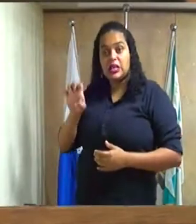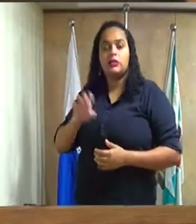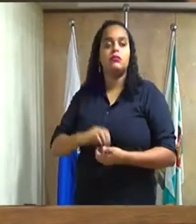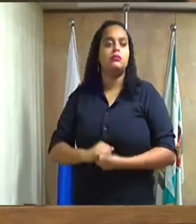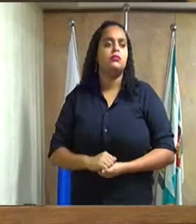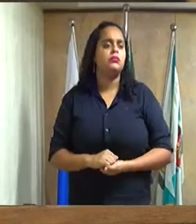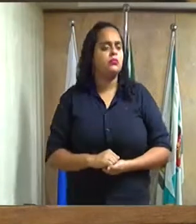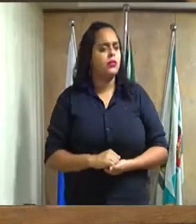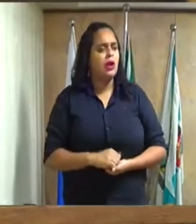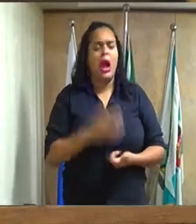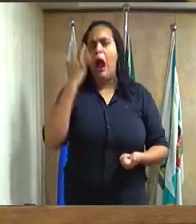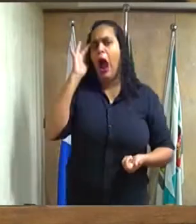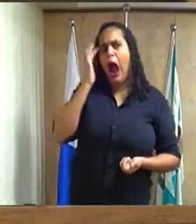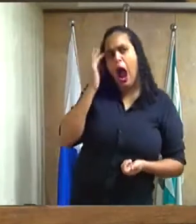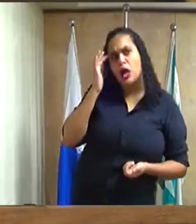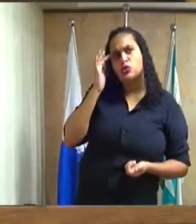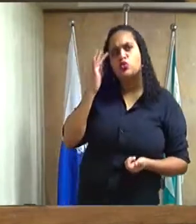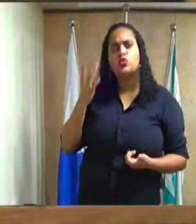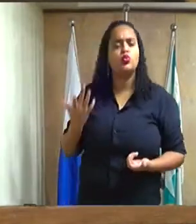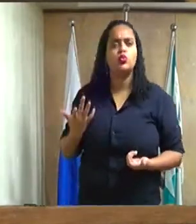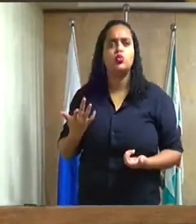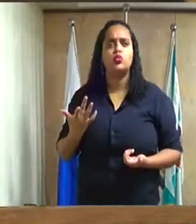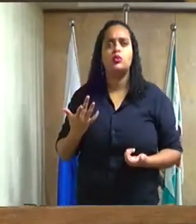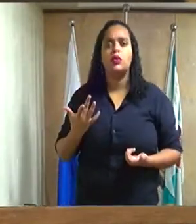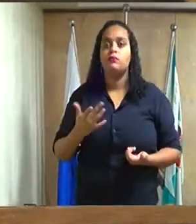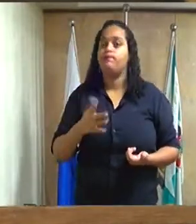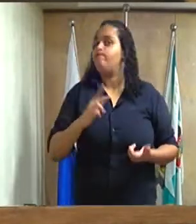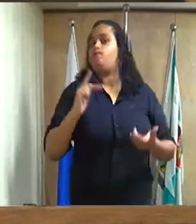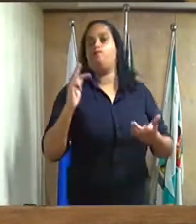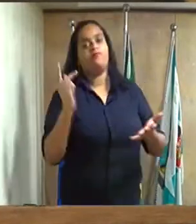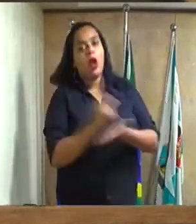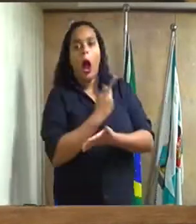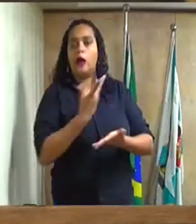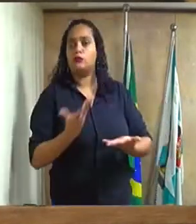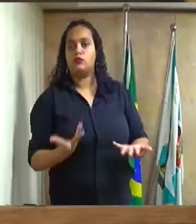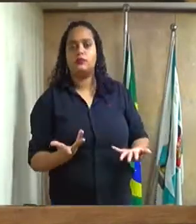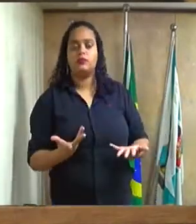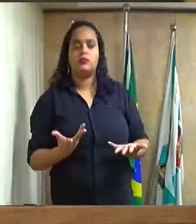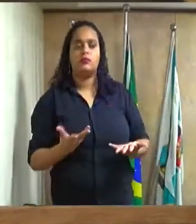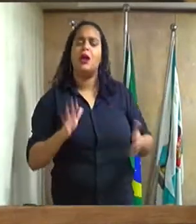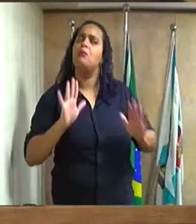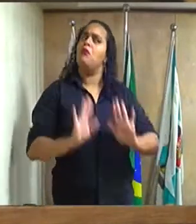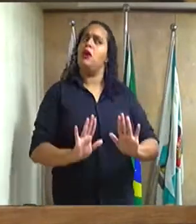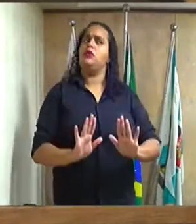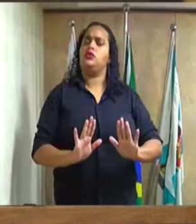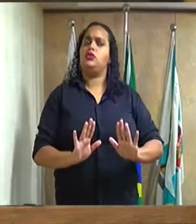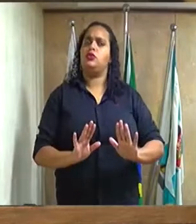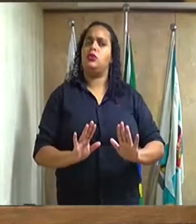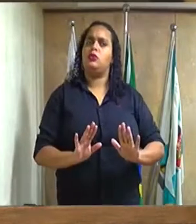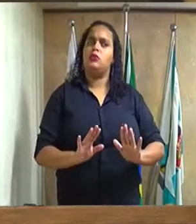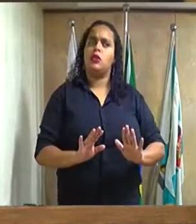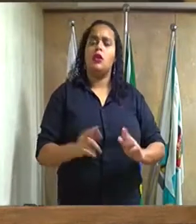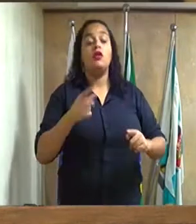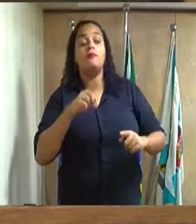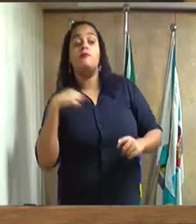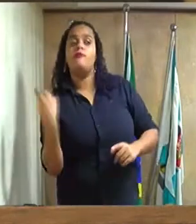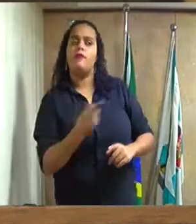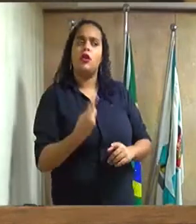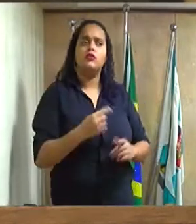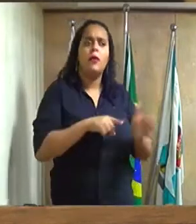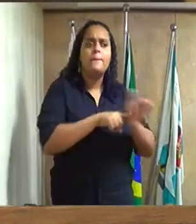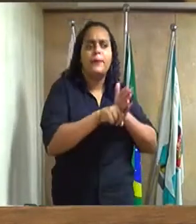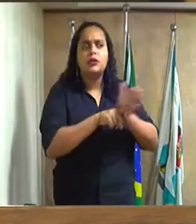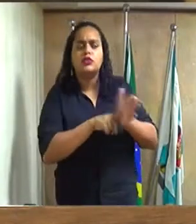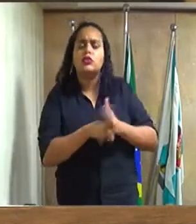Eu acho no mínimo isso imoral, mas vamos apurar, vamos os